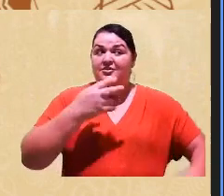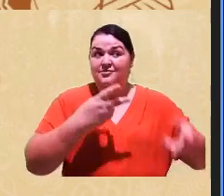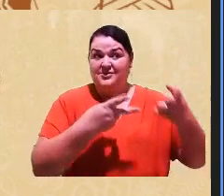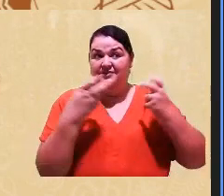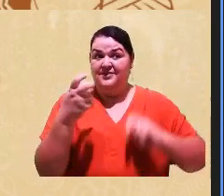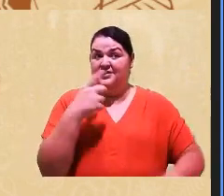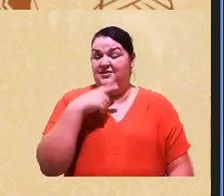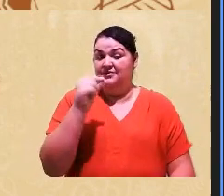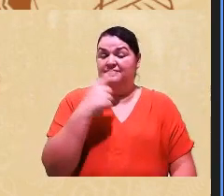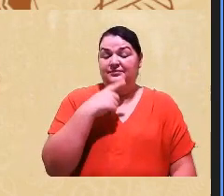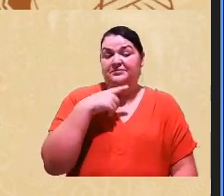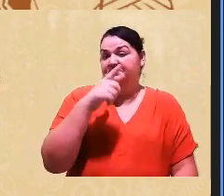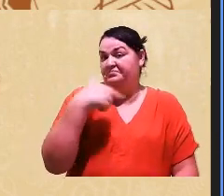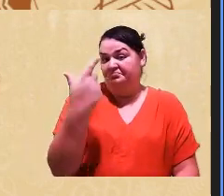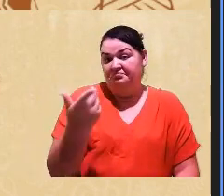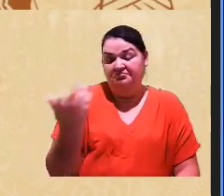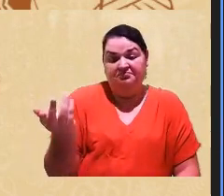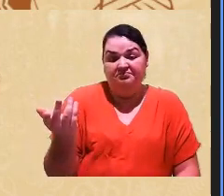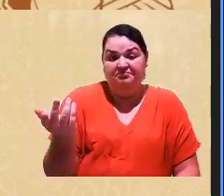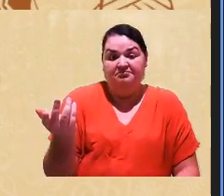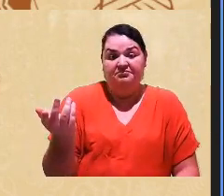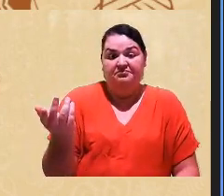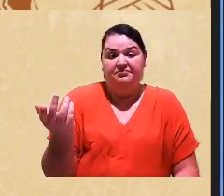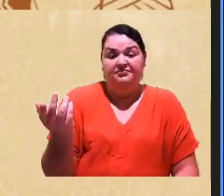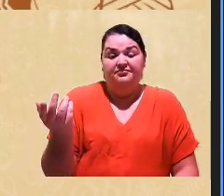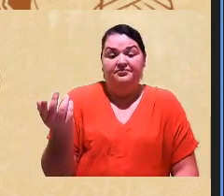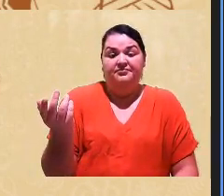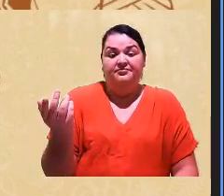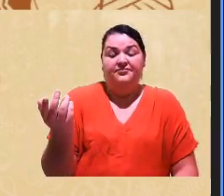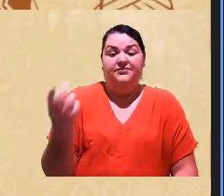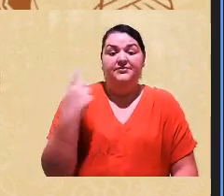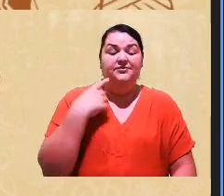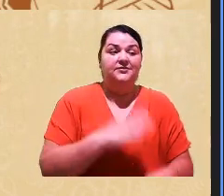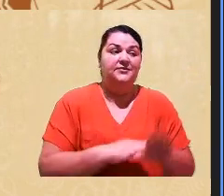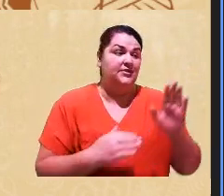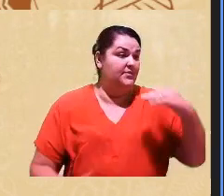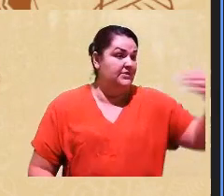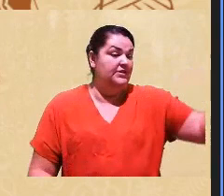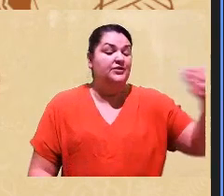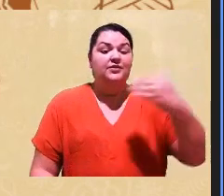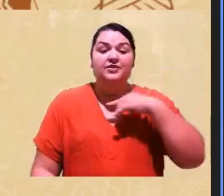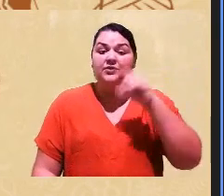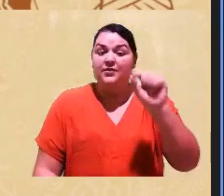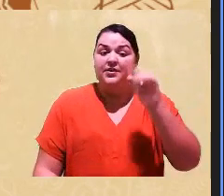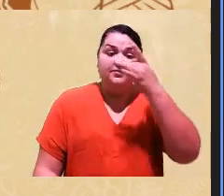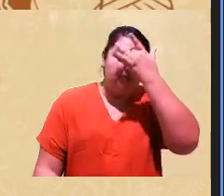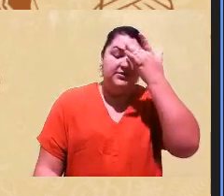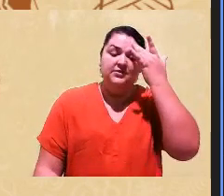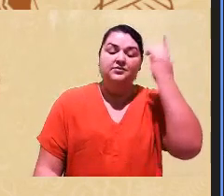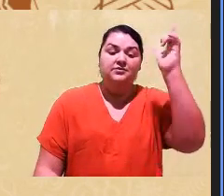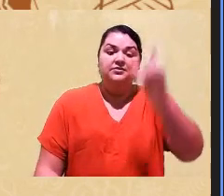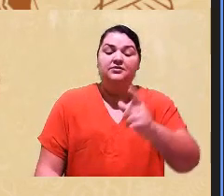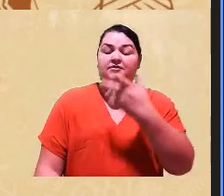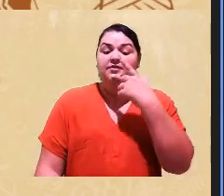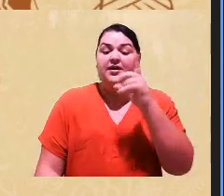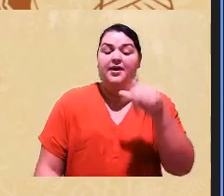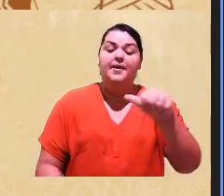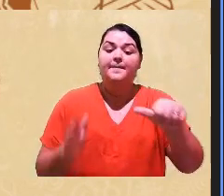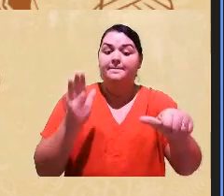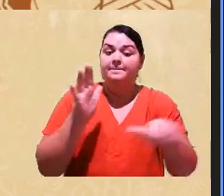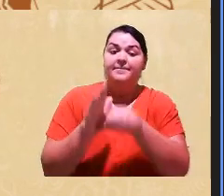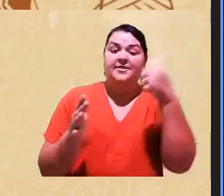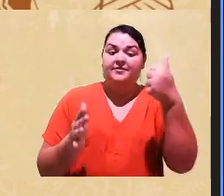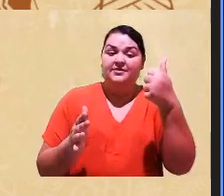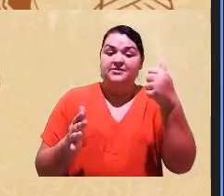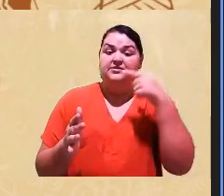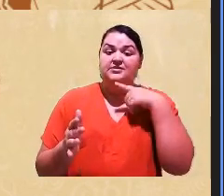também, assim, depois, né, Eliane, se a gente tiver o tempo posterior, que eles, candidatos e candidatas falarão que é a primeira vez na vida que se